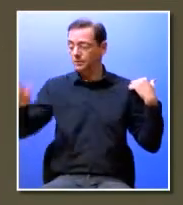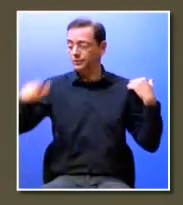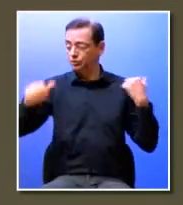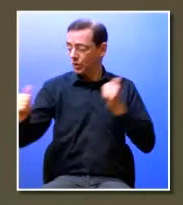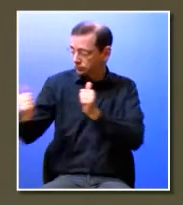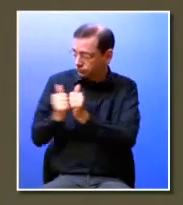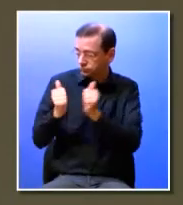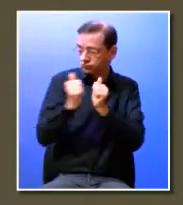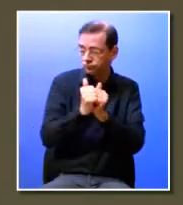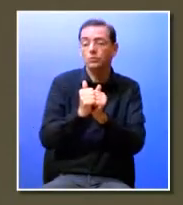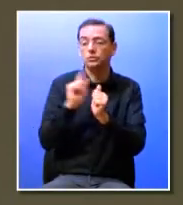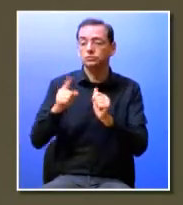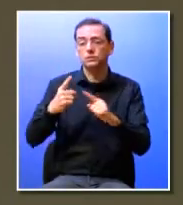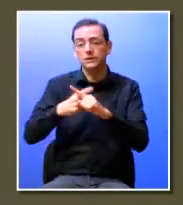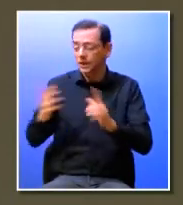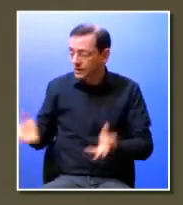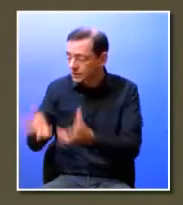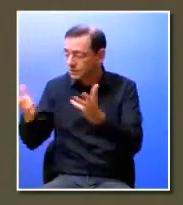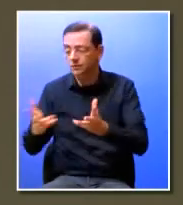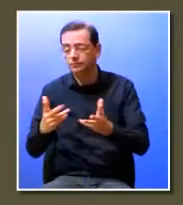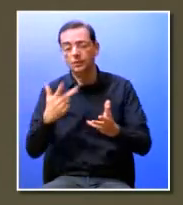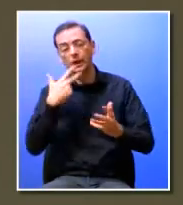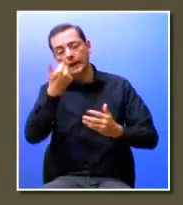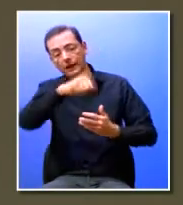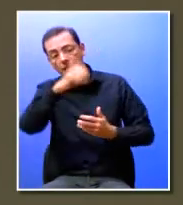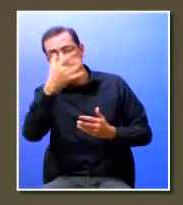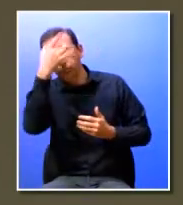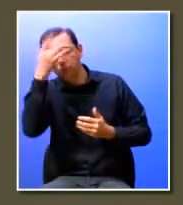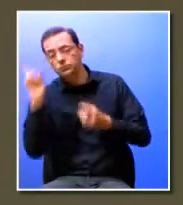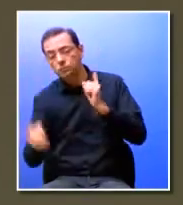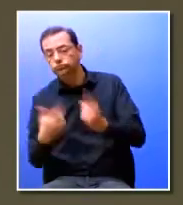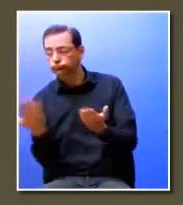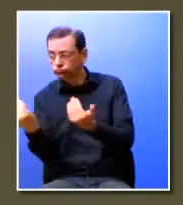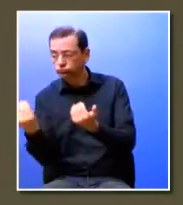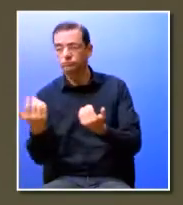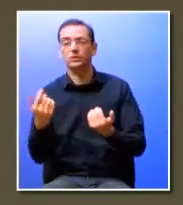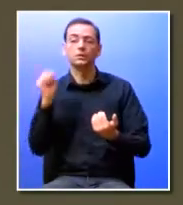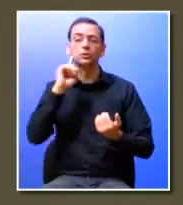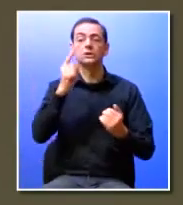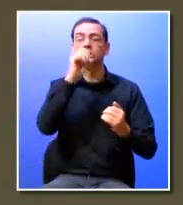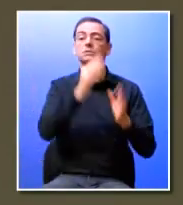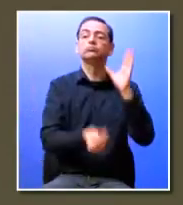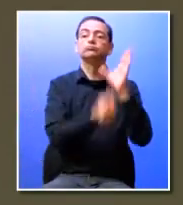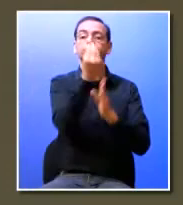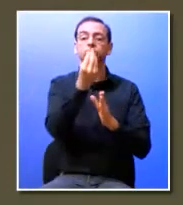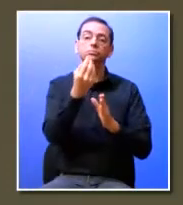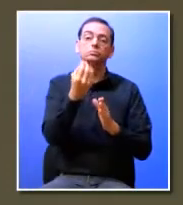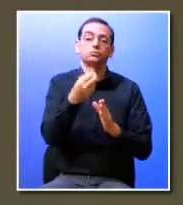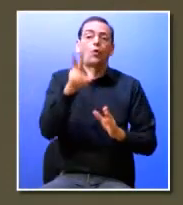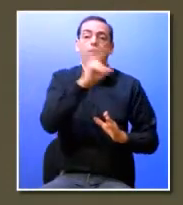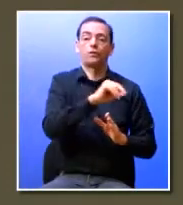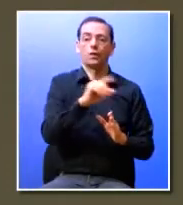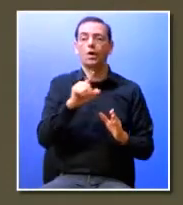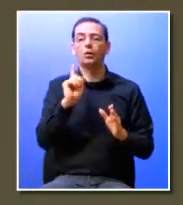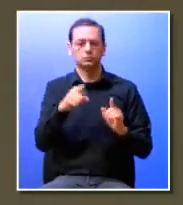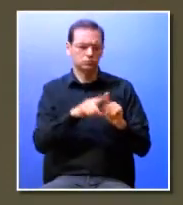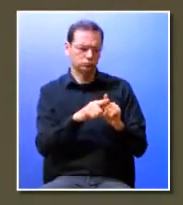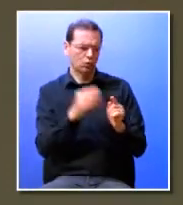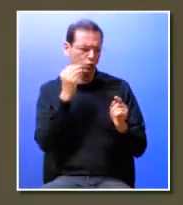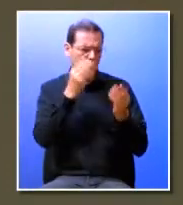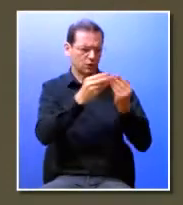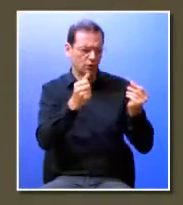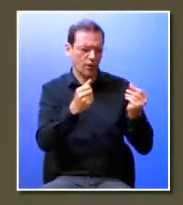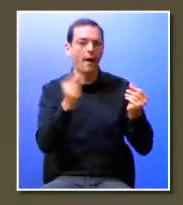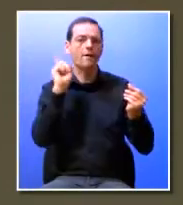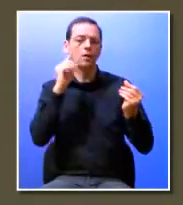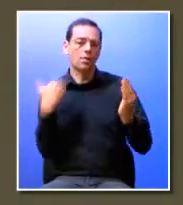incentivar para que tenham um espírito crítico sobre as coisas para que de facto quando surgir uma situação nova consigam operar dessa forma e acrescentar valor mais uma vez